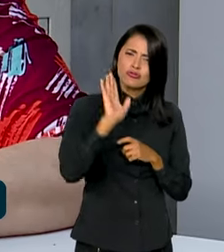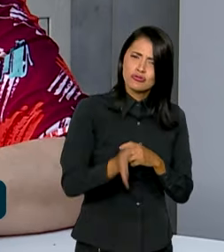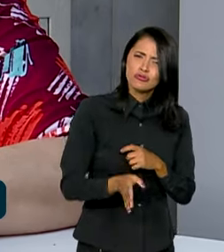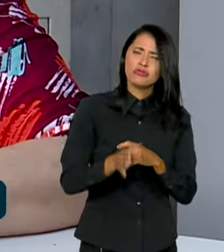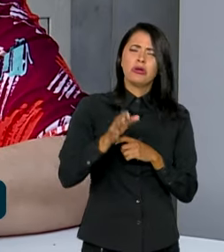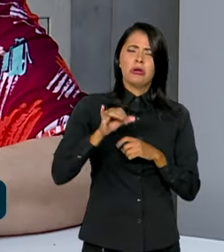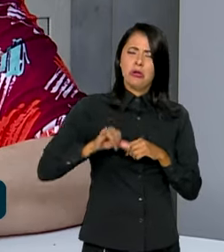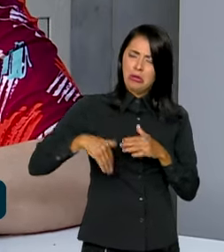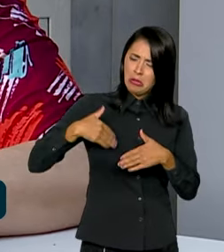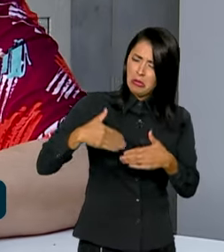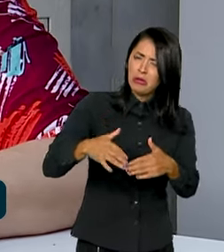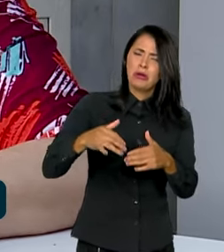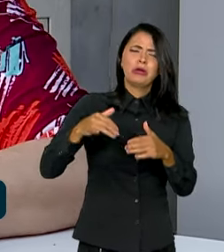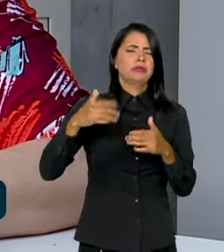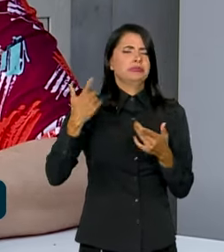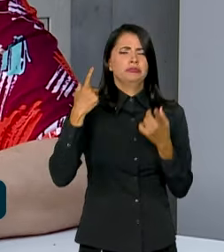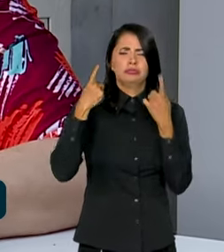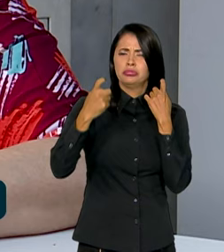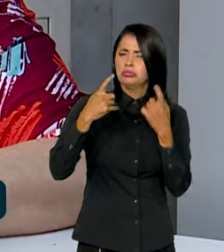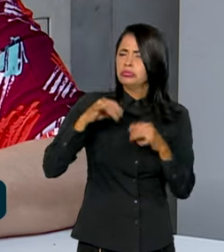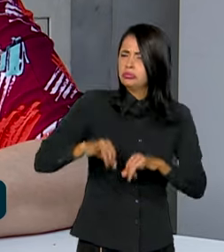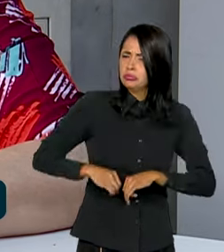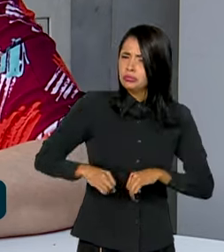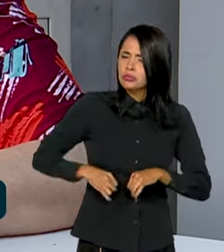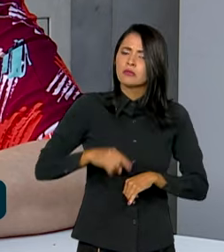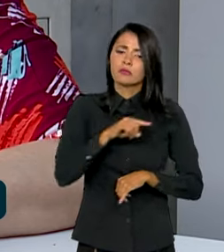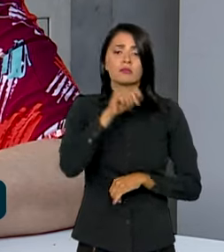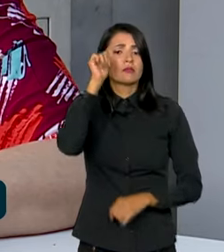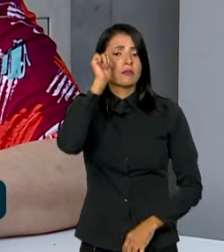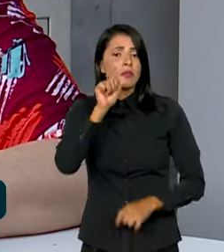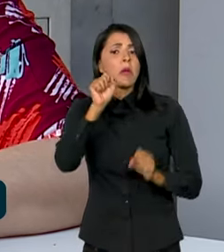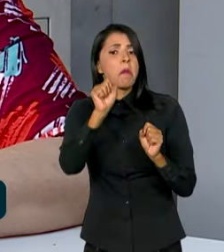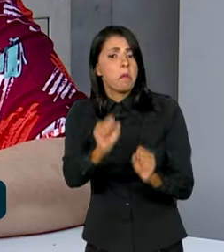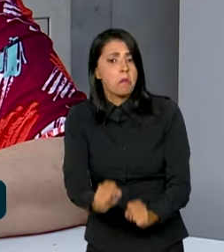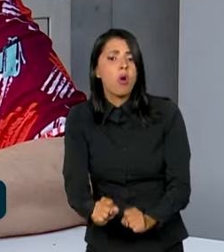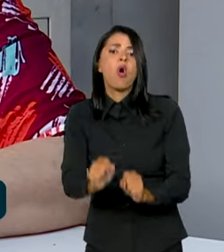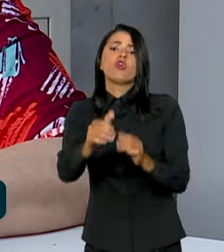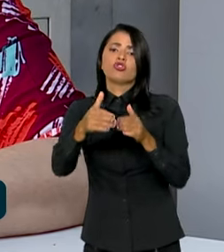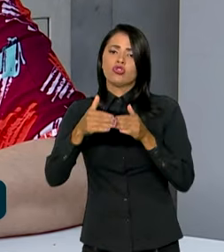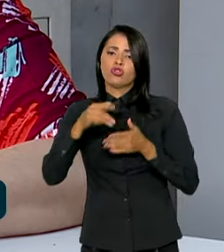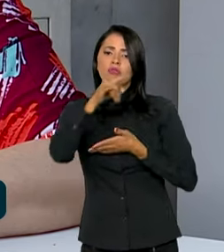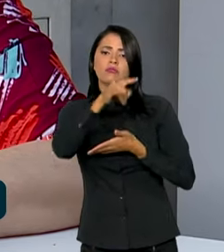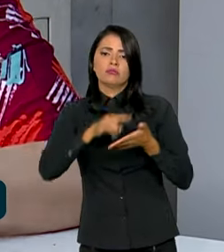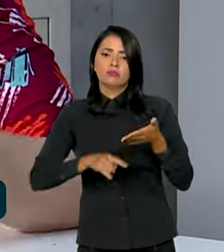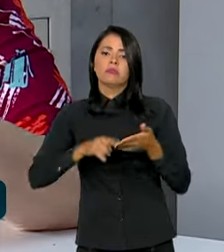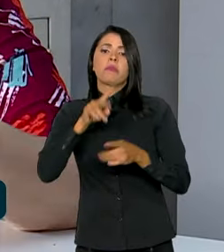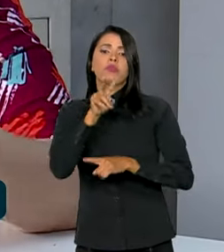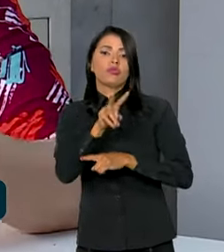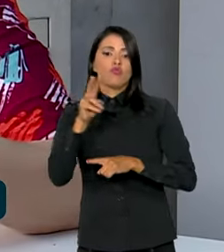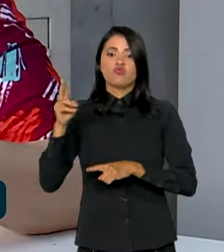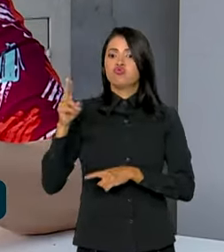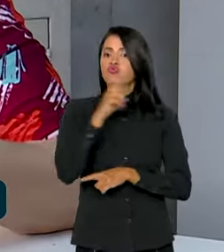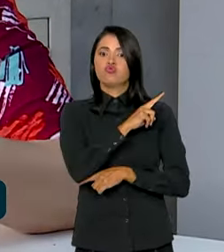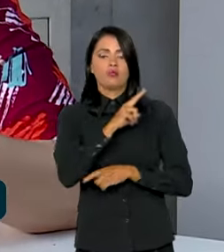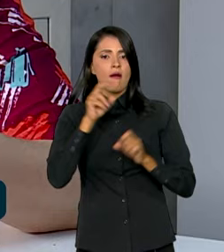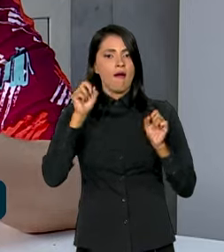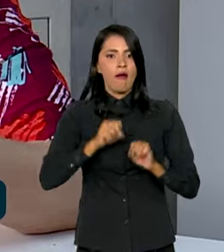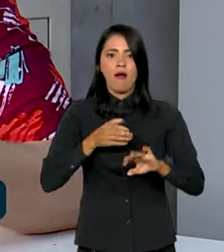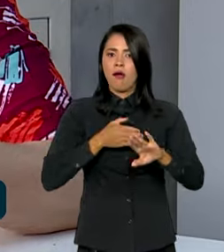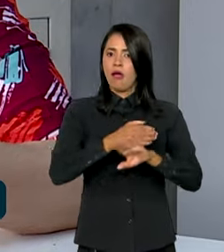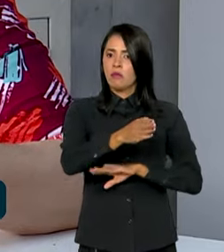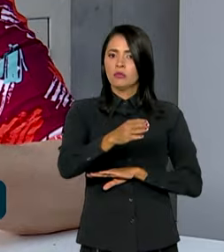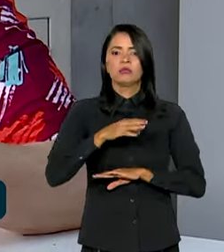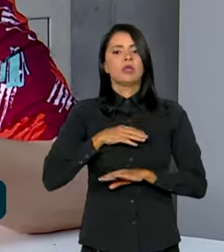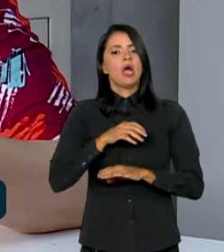de sofrimento de violência, ela pode solicitar a medida protetiva de urgência. Pode solicitar na defensoria